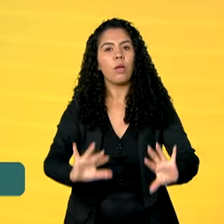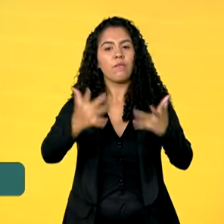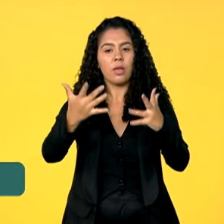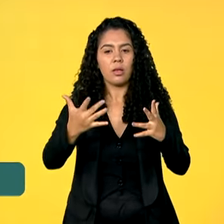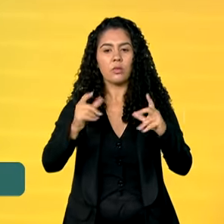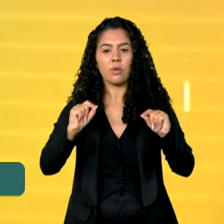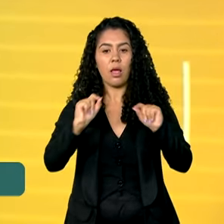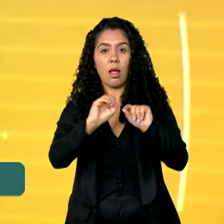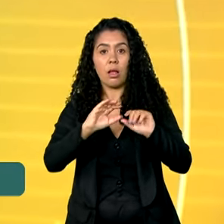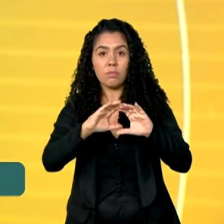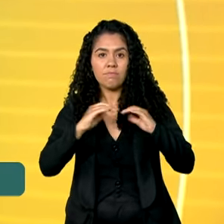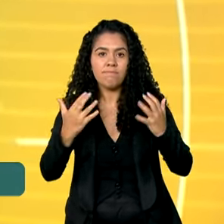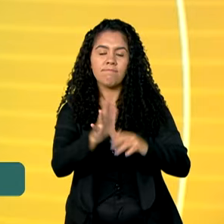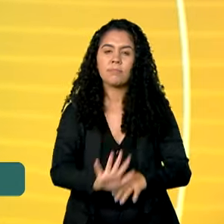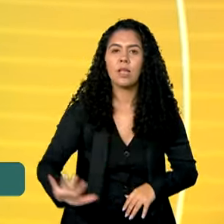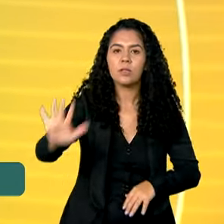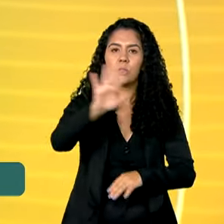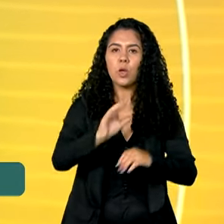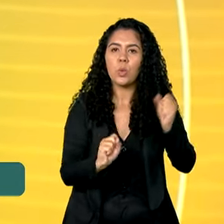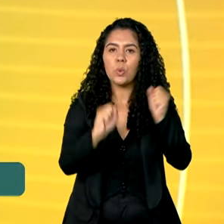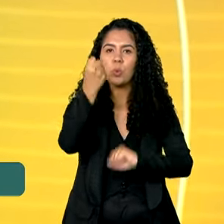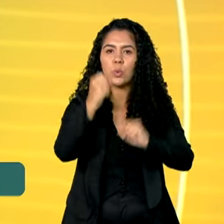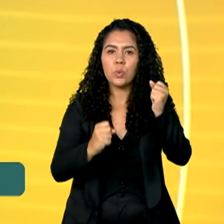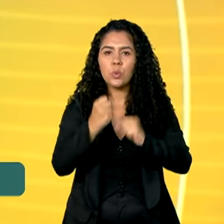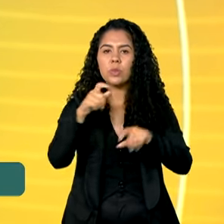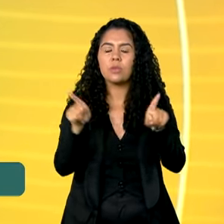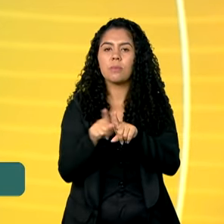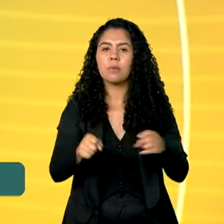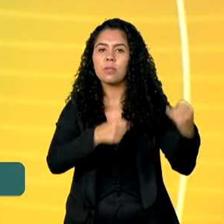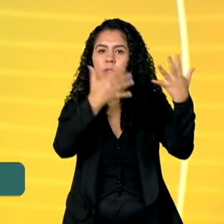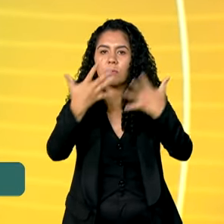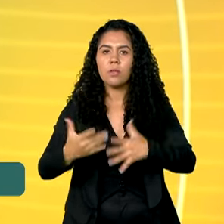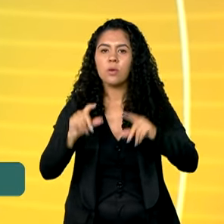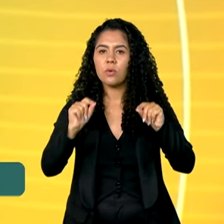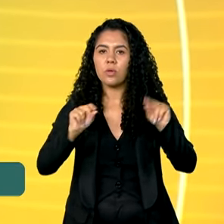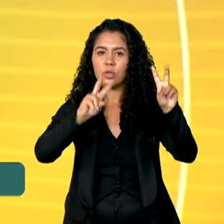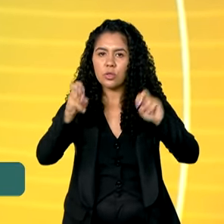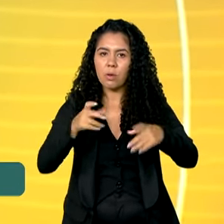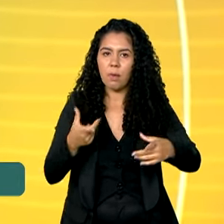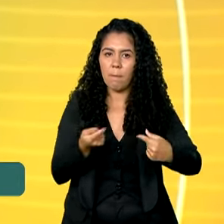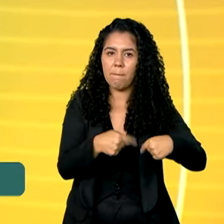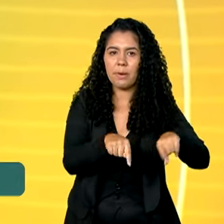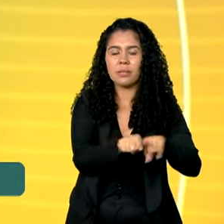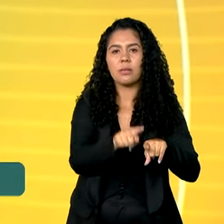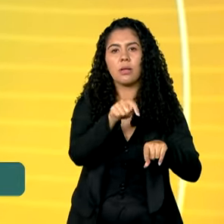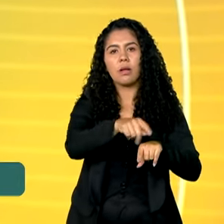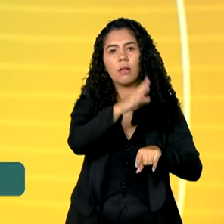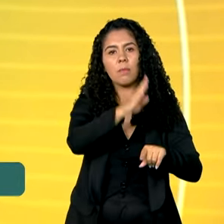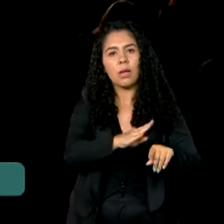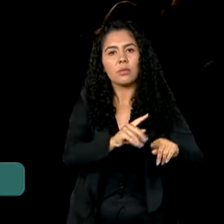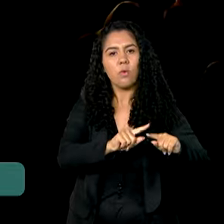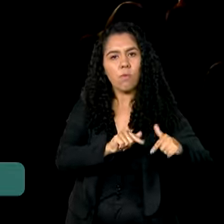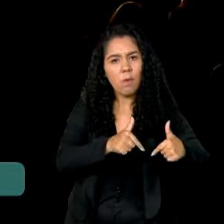evento, o governo lançou o Observatório do Custo Brasil em parceria com um movimento Brasil competitivo.